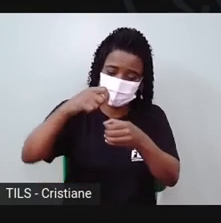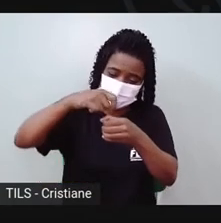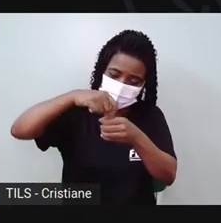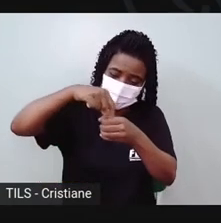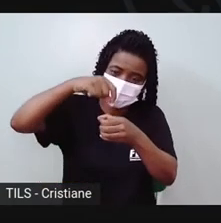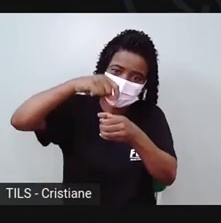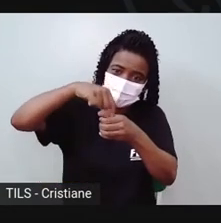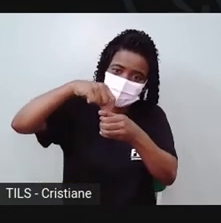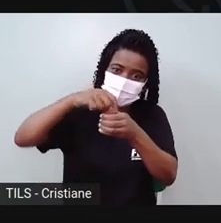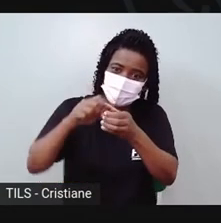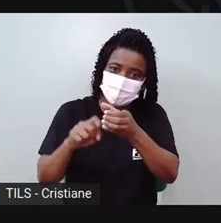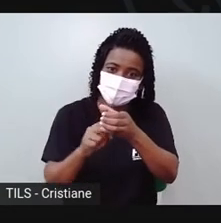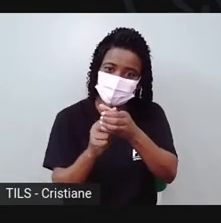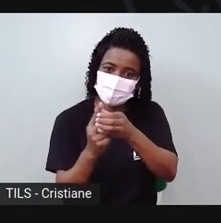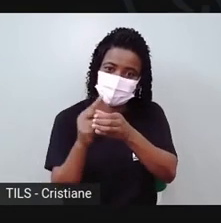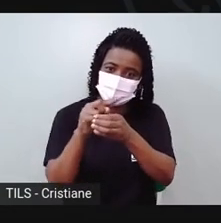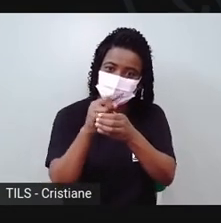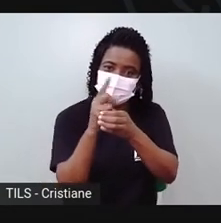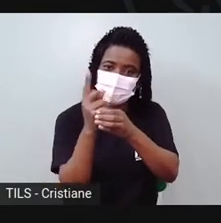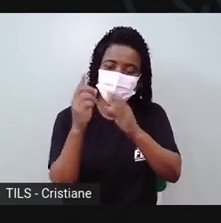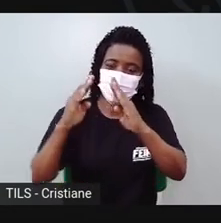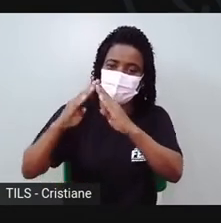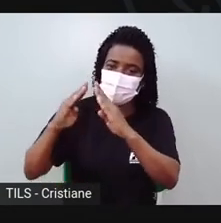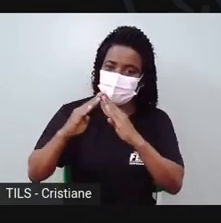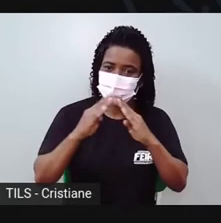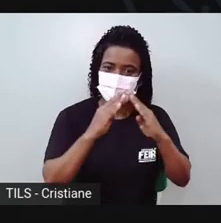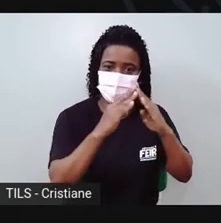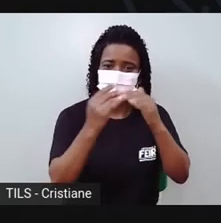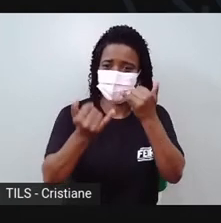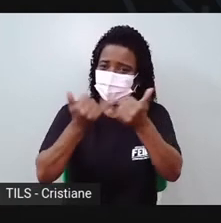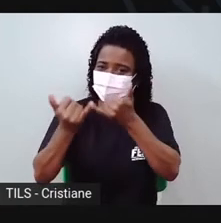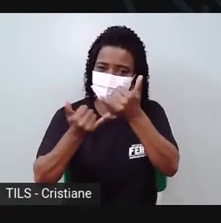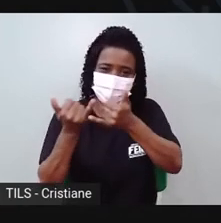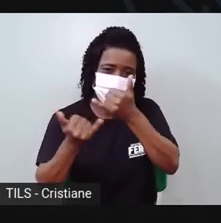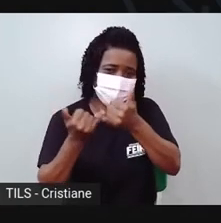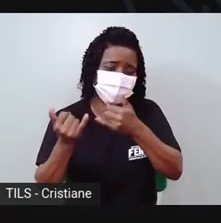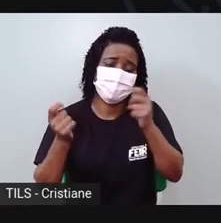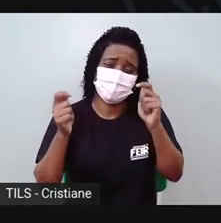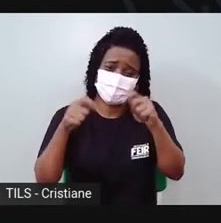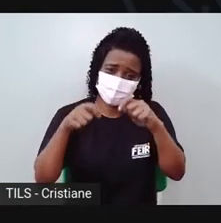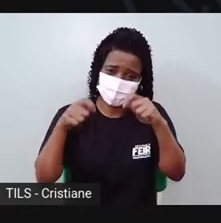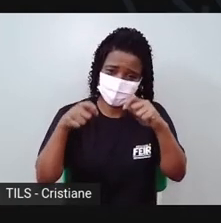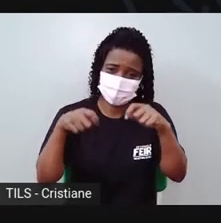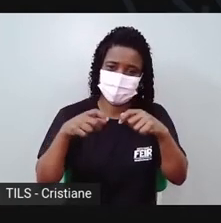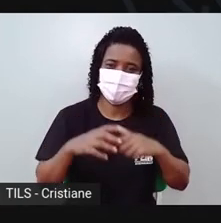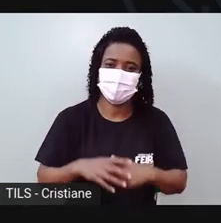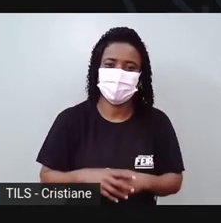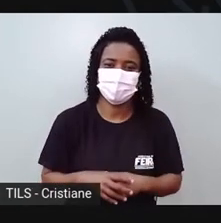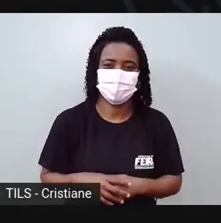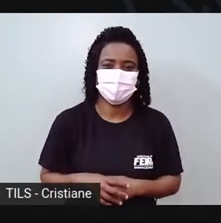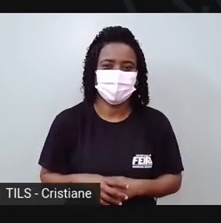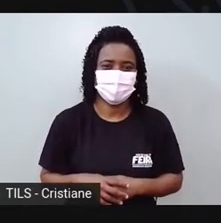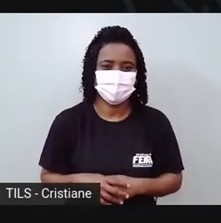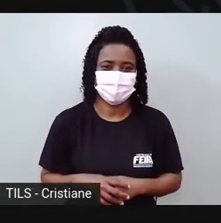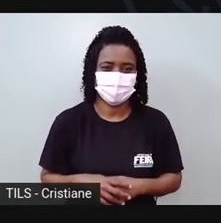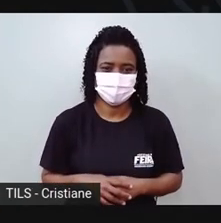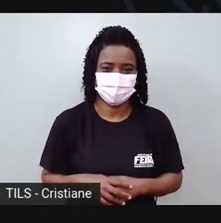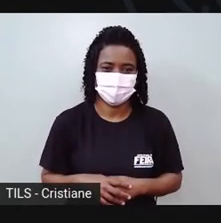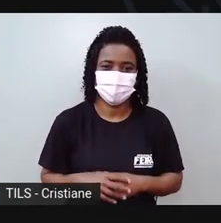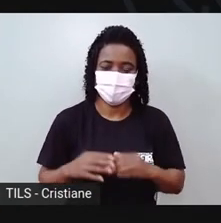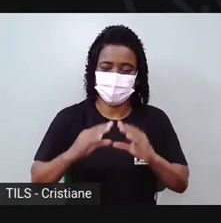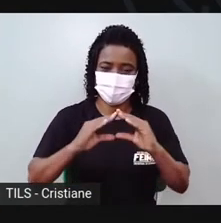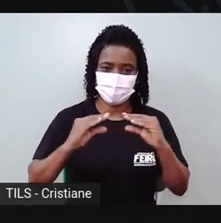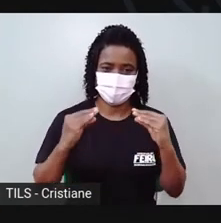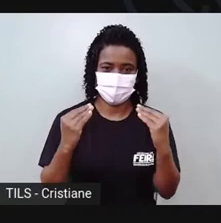plantinha. Pra brincar de casinha, pra brincar com eles, pode ser um vazinho. E esse daqui é a panelinha pra cozinhar.